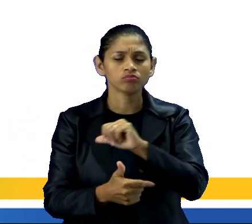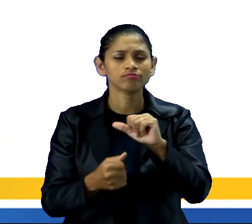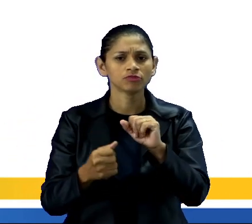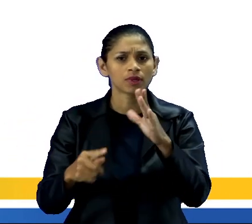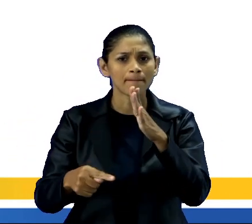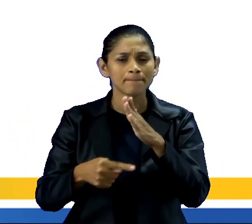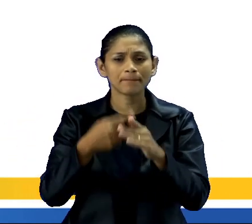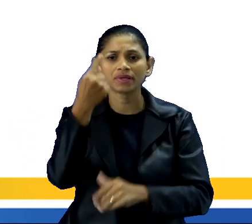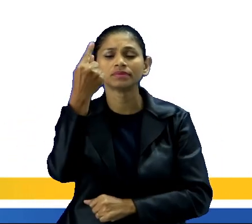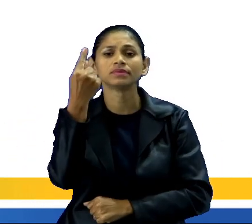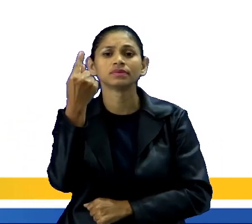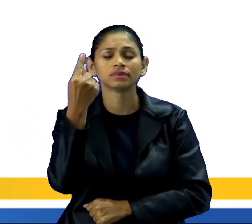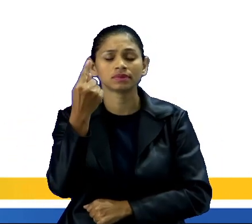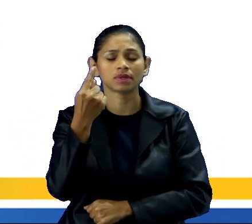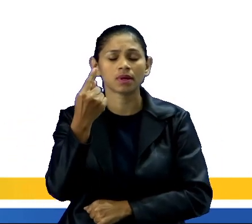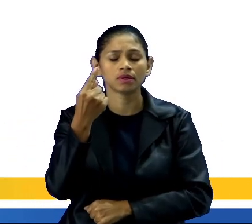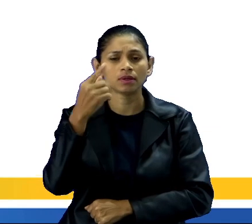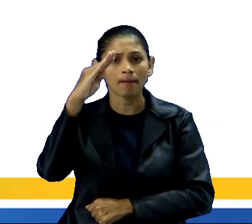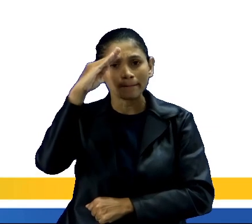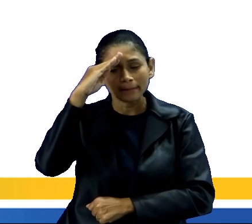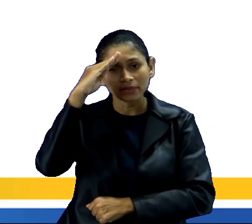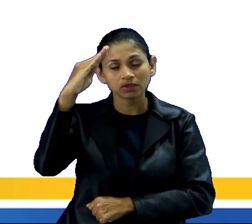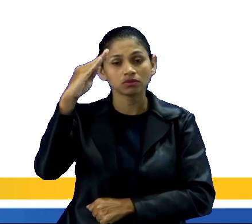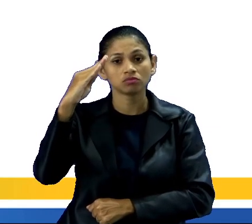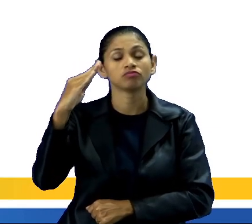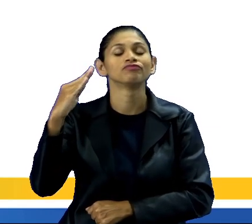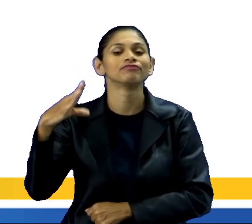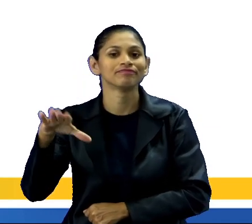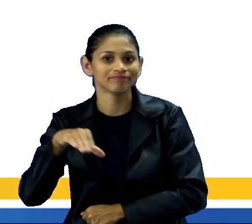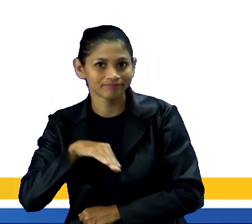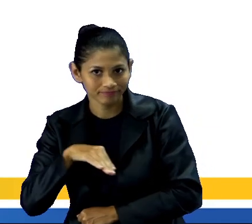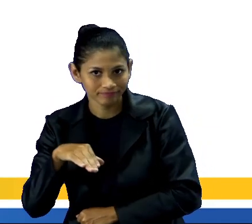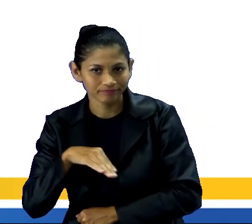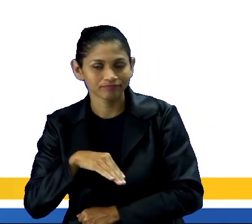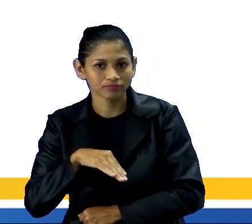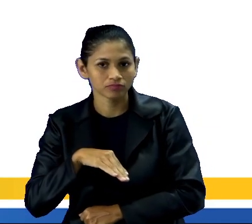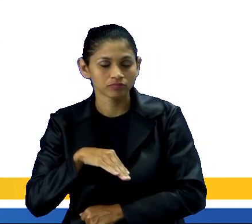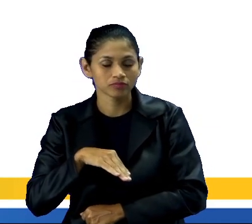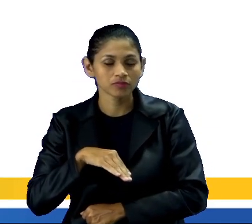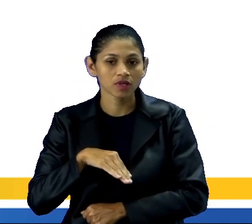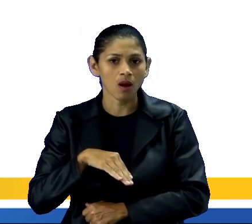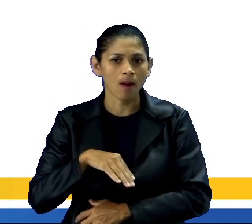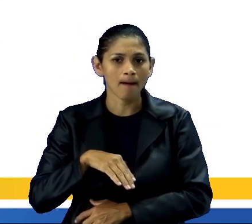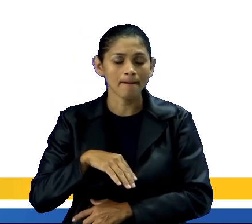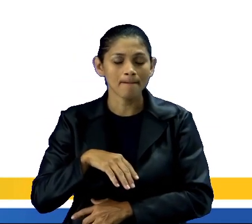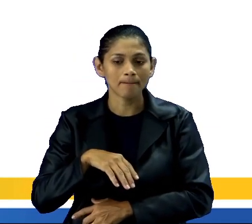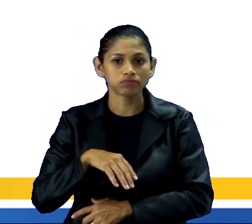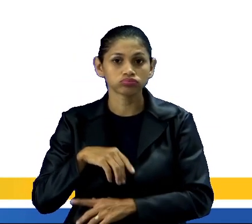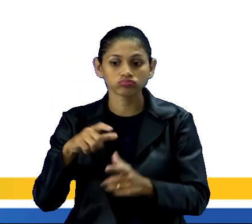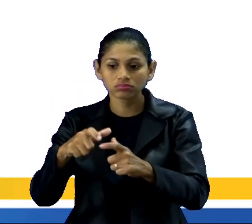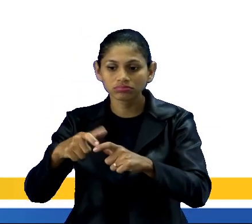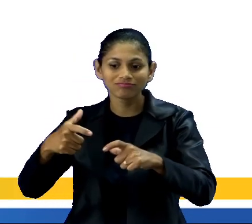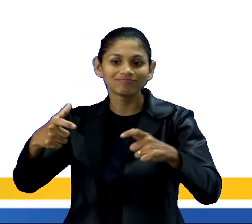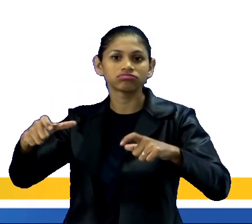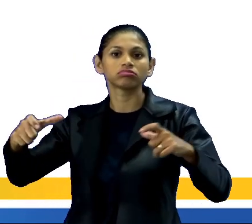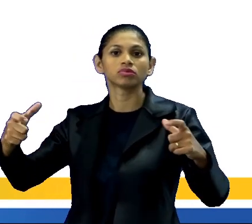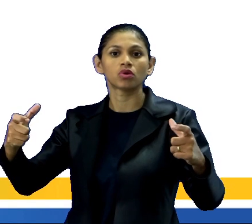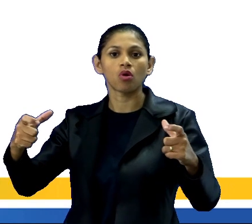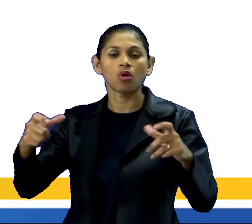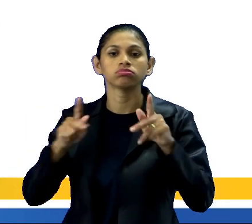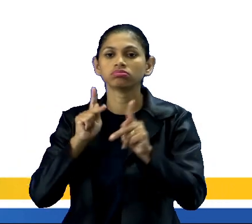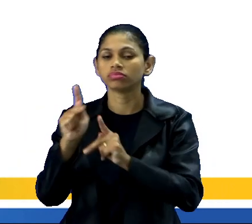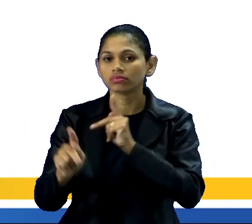vez majoritariamente urbano, isto é, com a maior parte da população residindo em